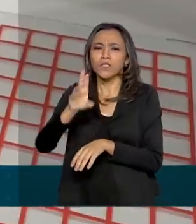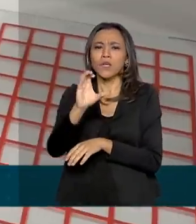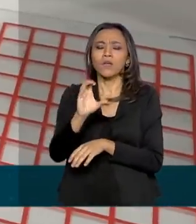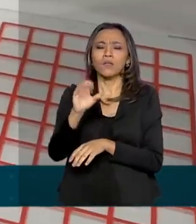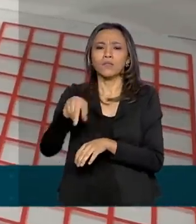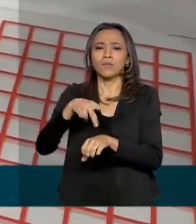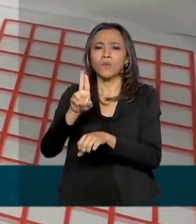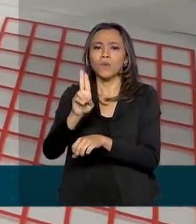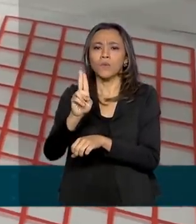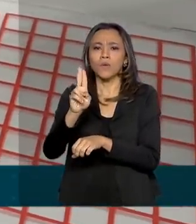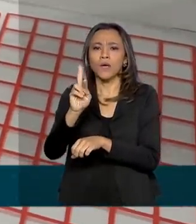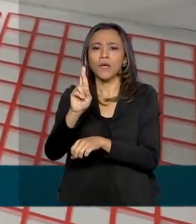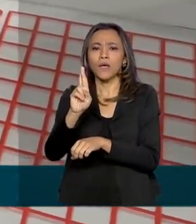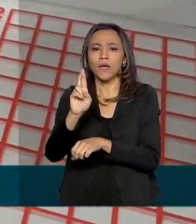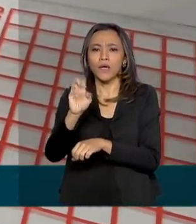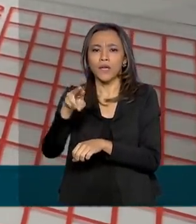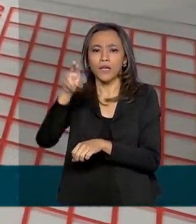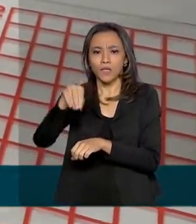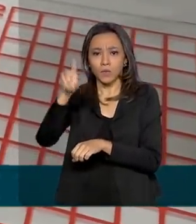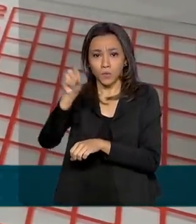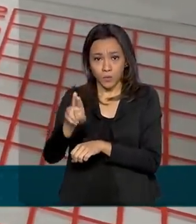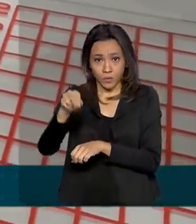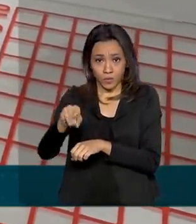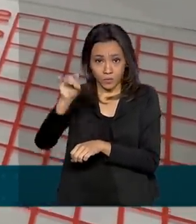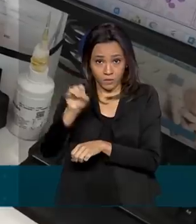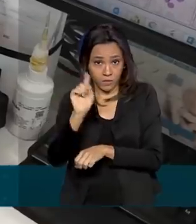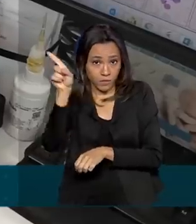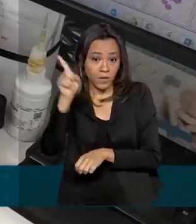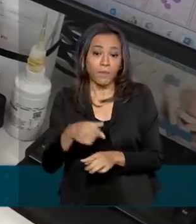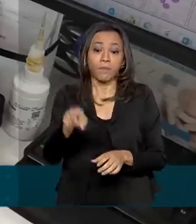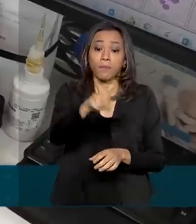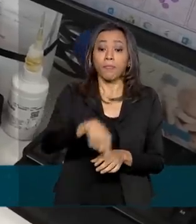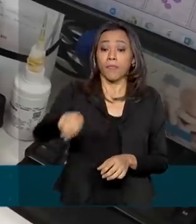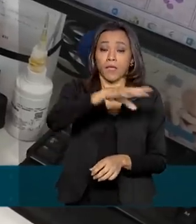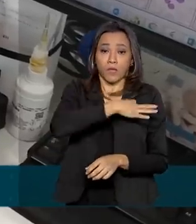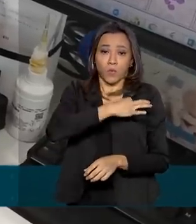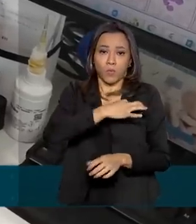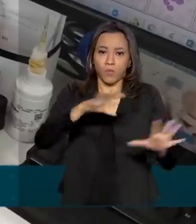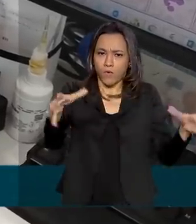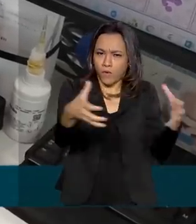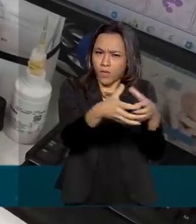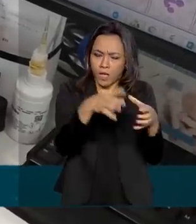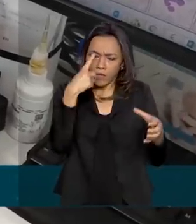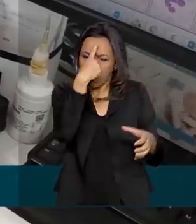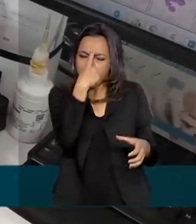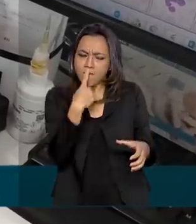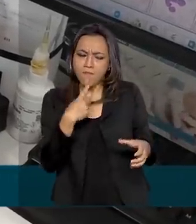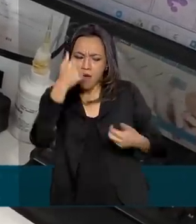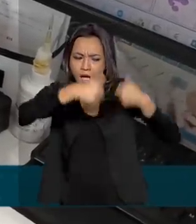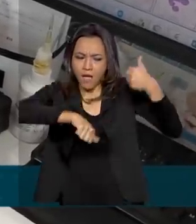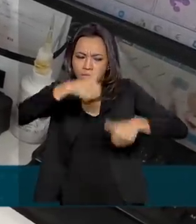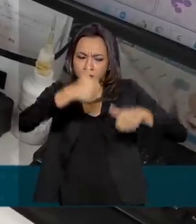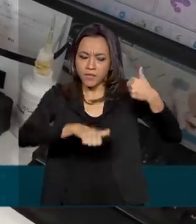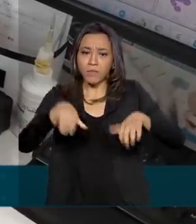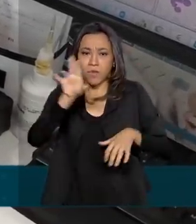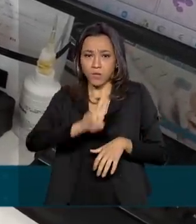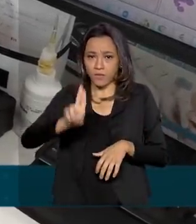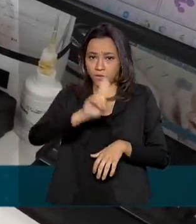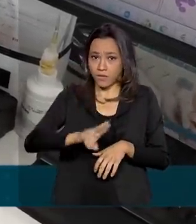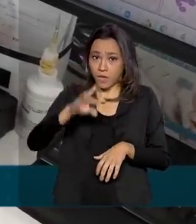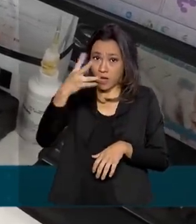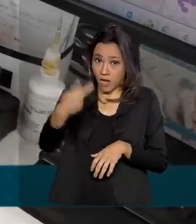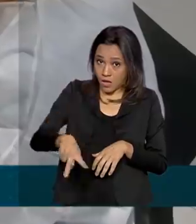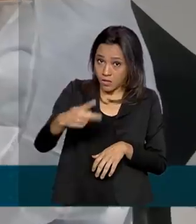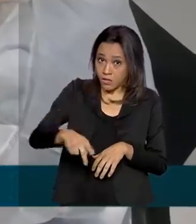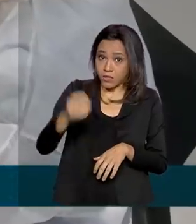141 cadastradas pela Organização Mundial de Saúde. Os voluntários têm o perfil analisado pela Universidade Federal de São Paulo, a